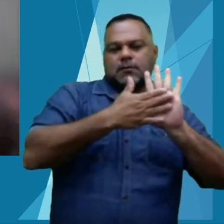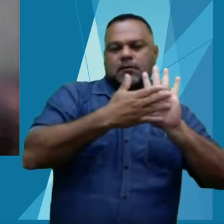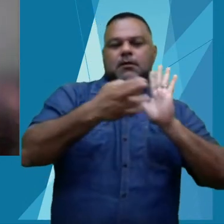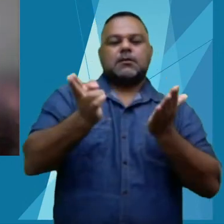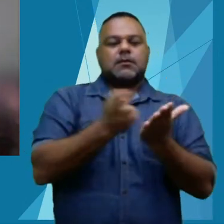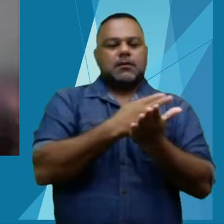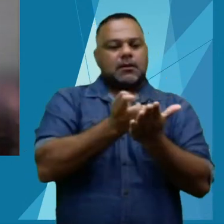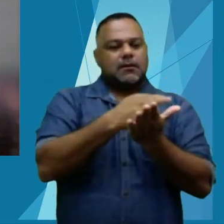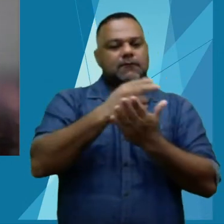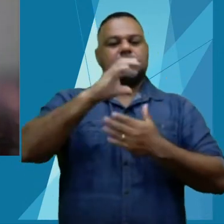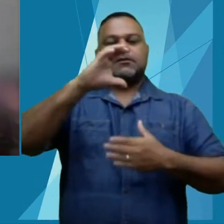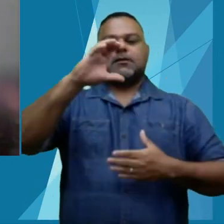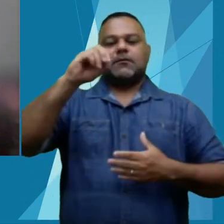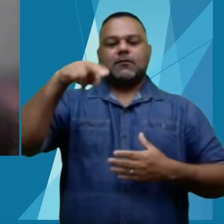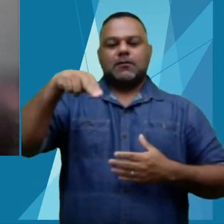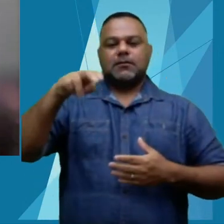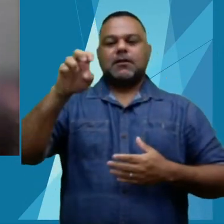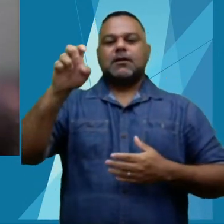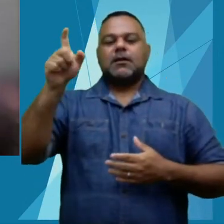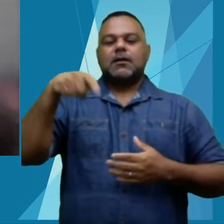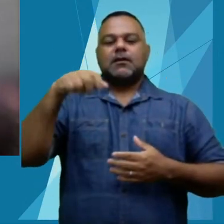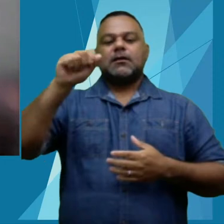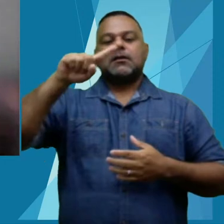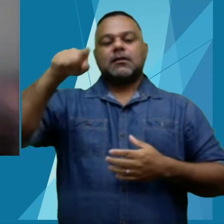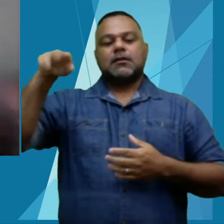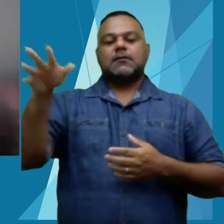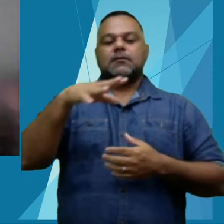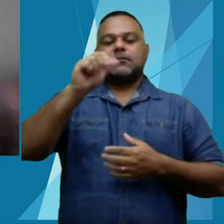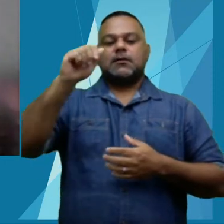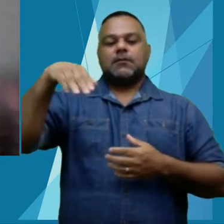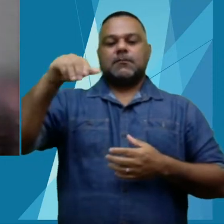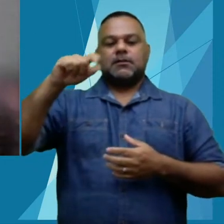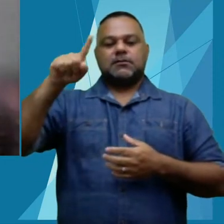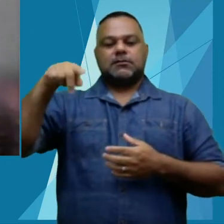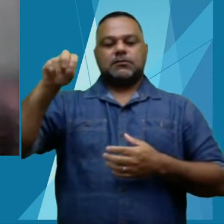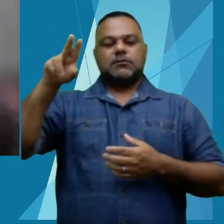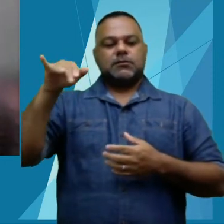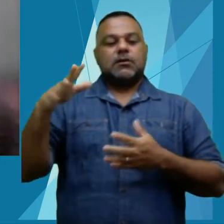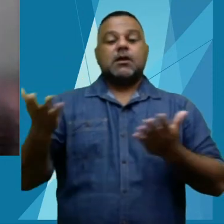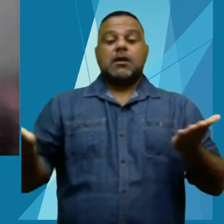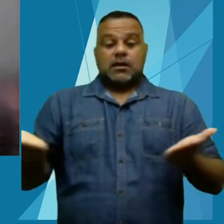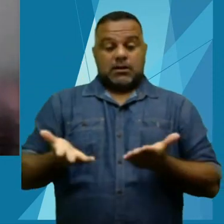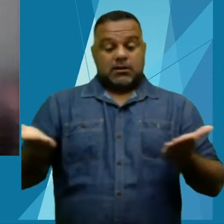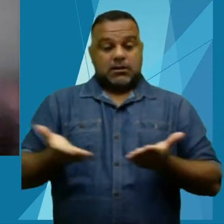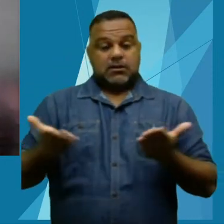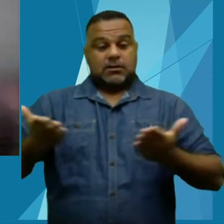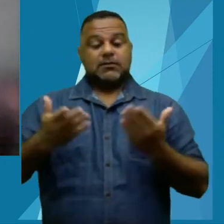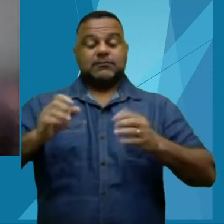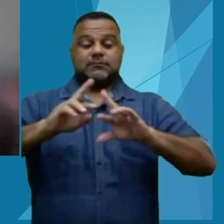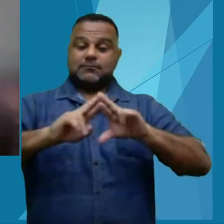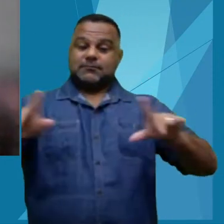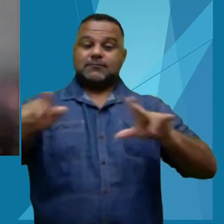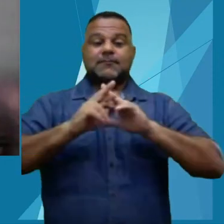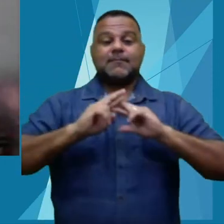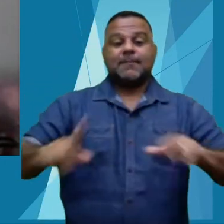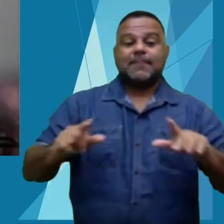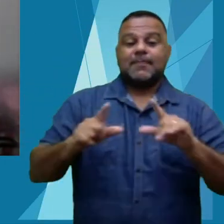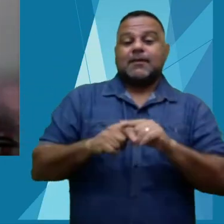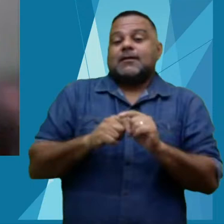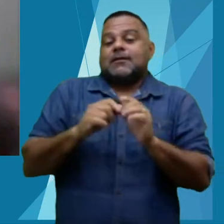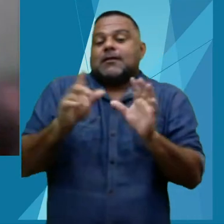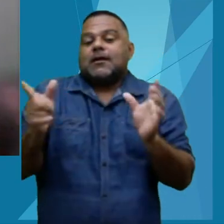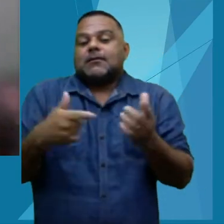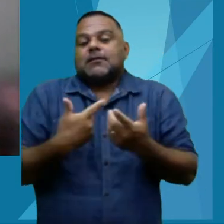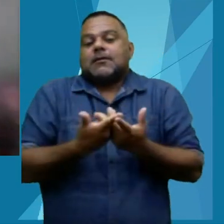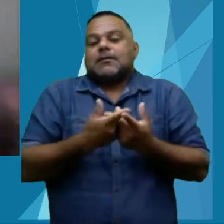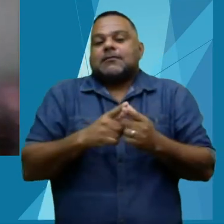Conexão na Amazônia. E durante este ano, atípico, cheio de insegurança